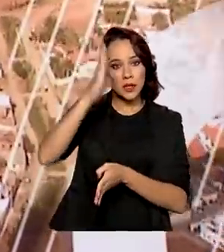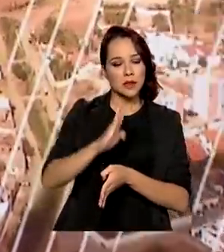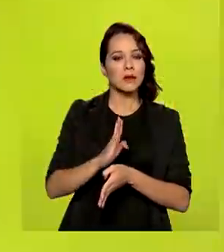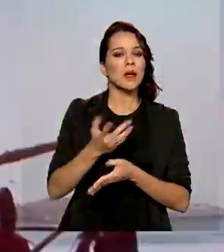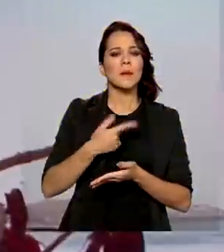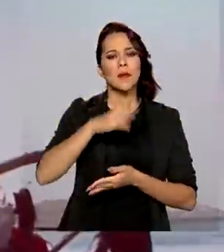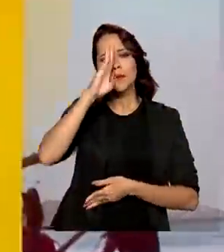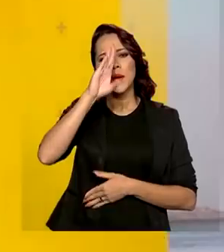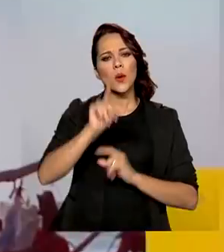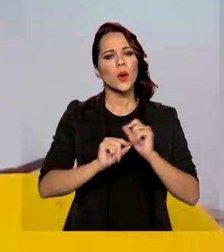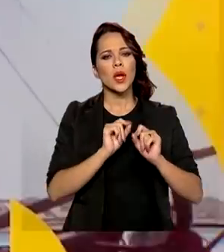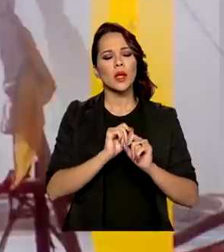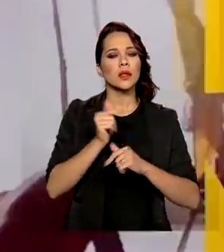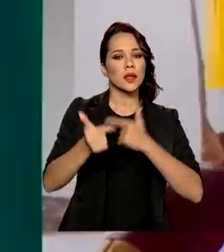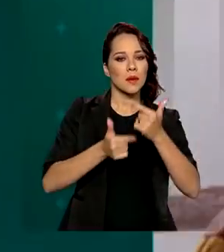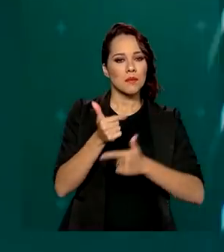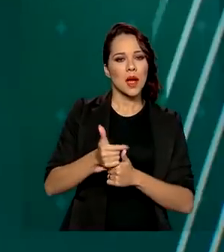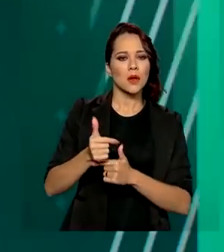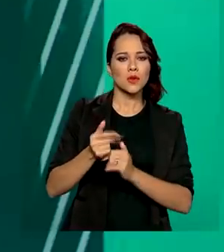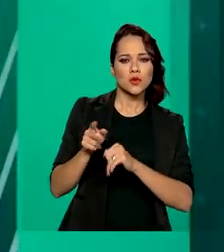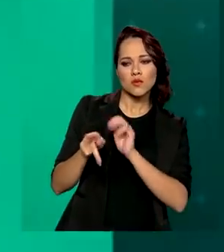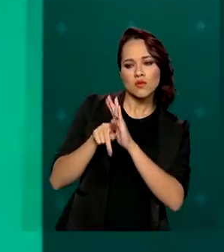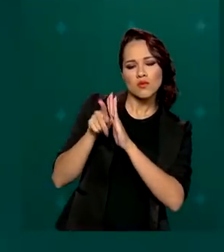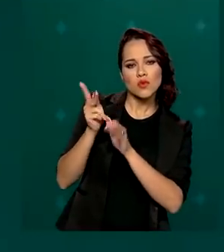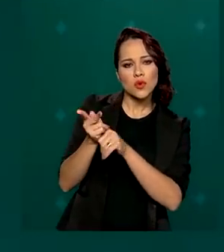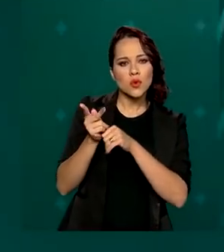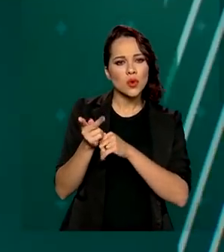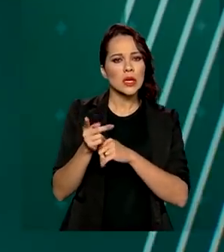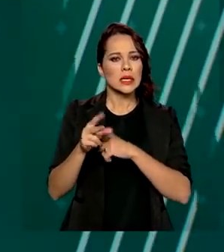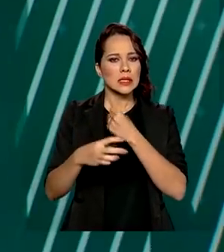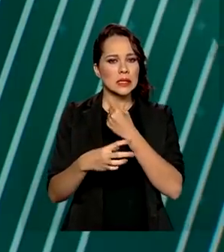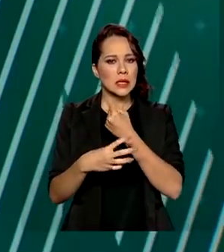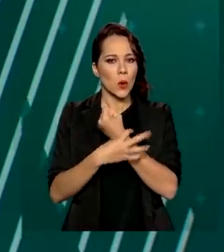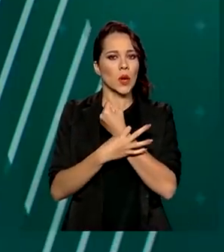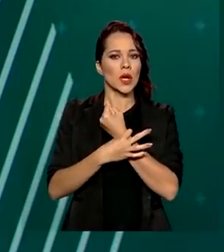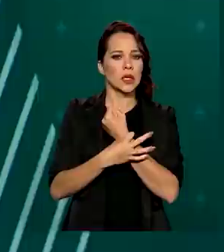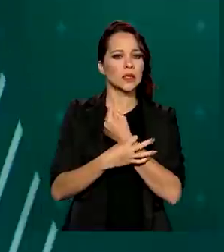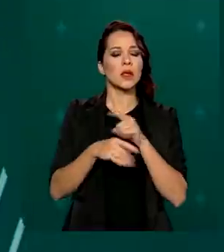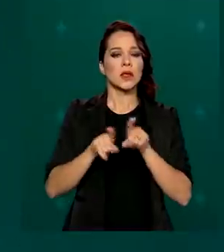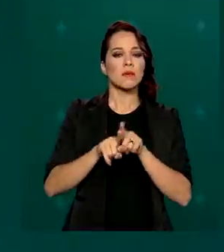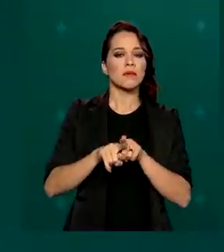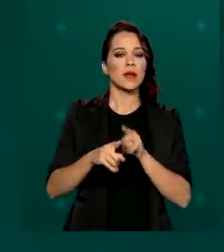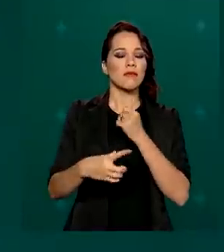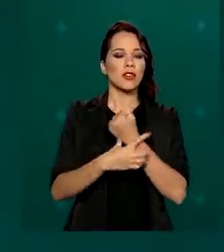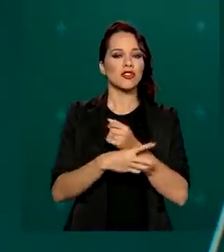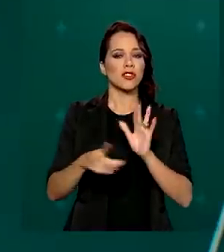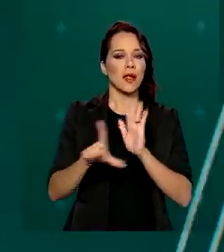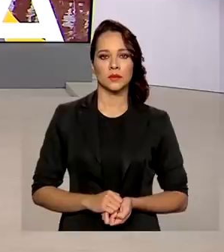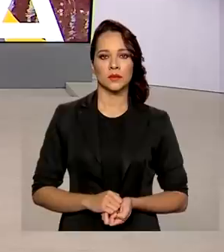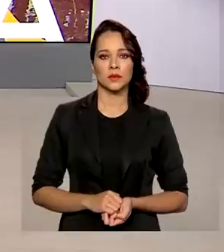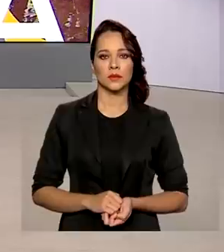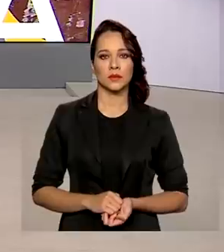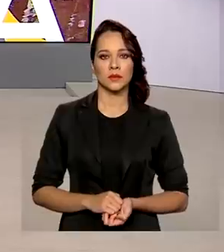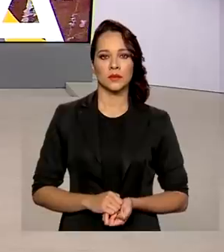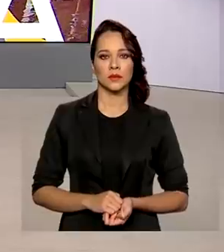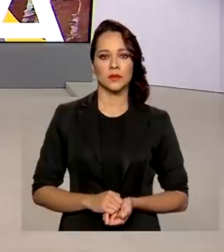realiza principalmente missões de reconhecimento, segurança, choque e garantia da lei e da ordem.